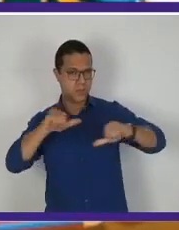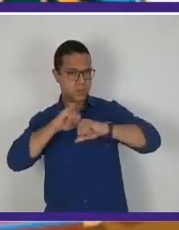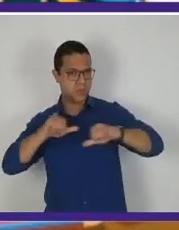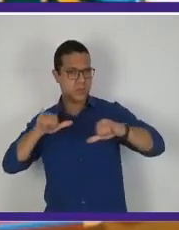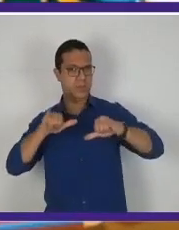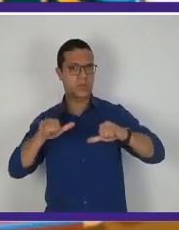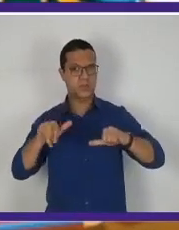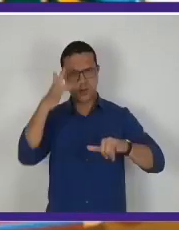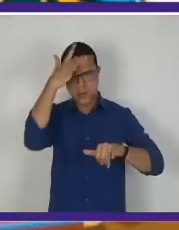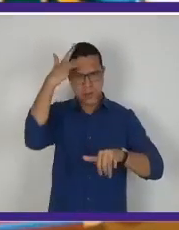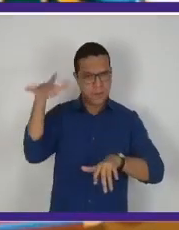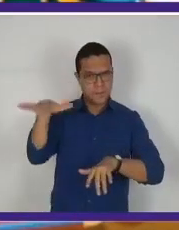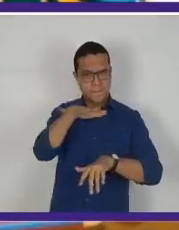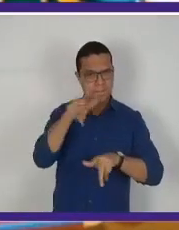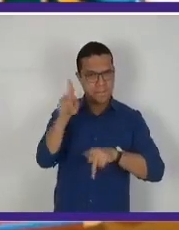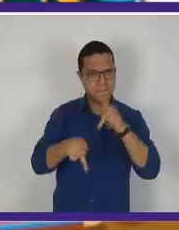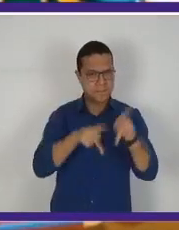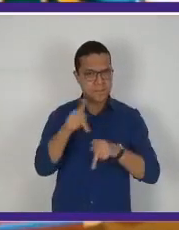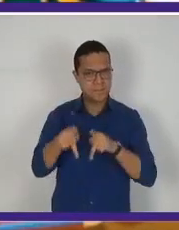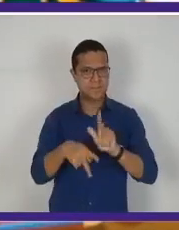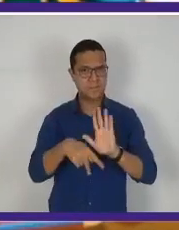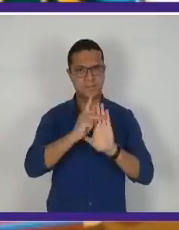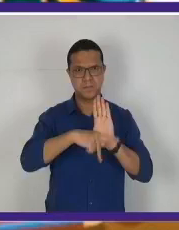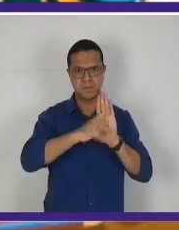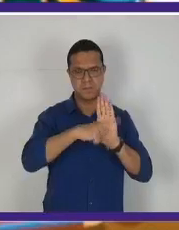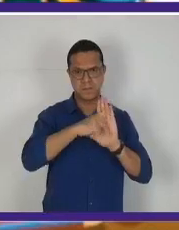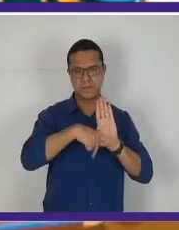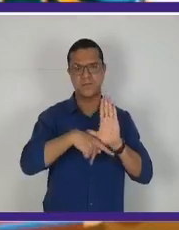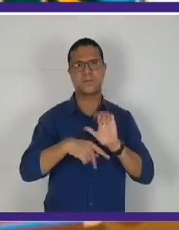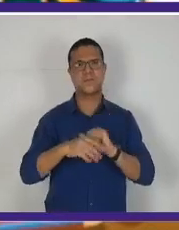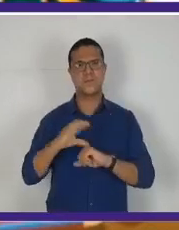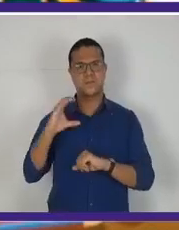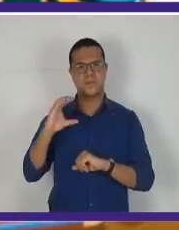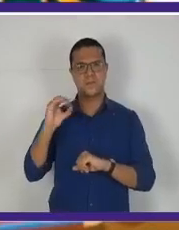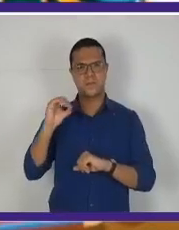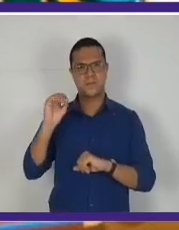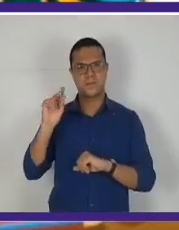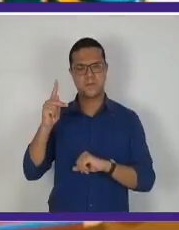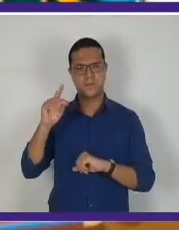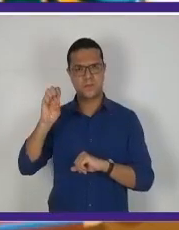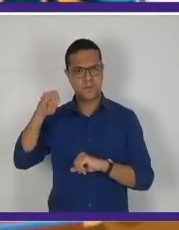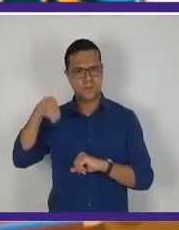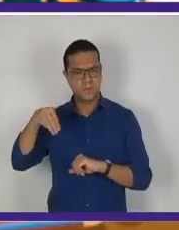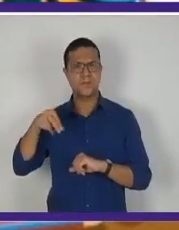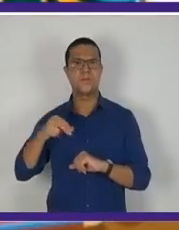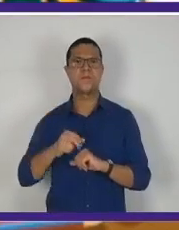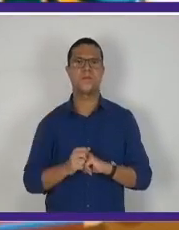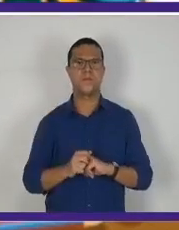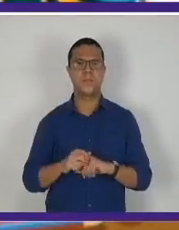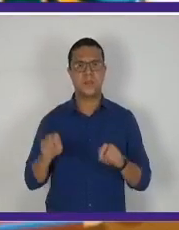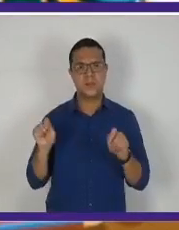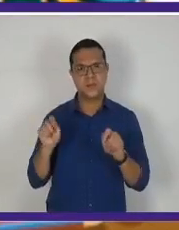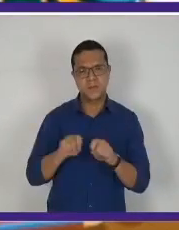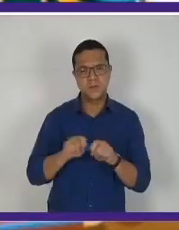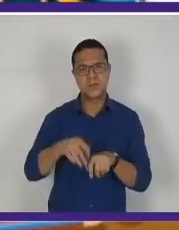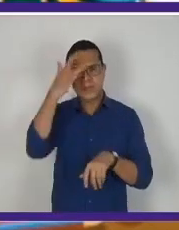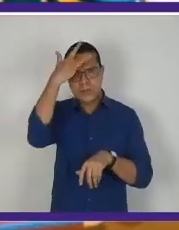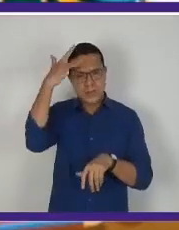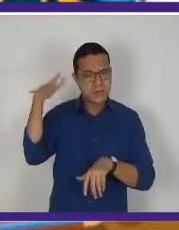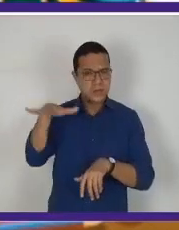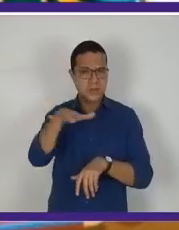entre a população, é o chamado plano corre, essa invasão, levando a população ao verdadeiro